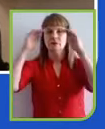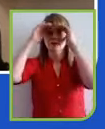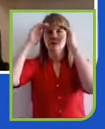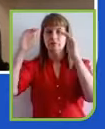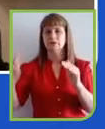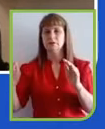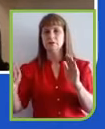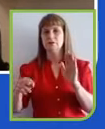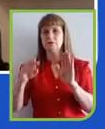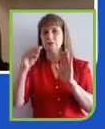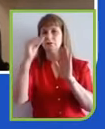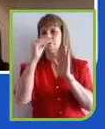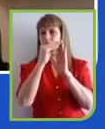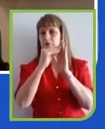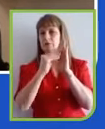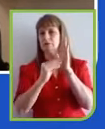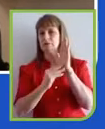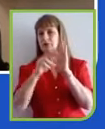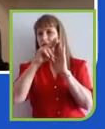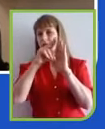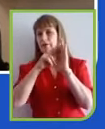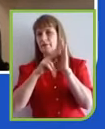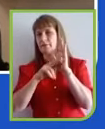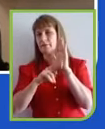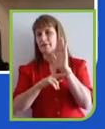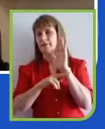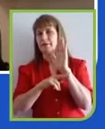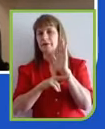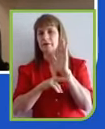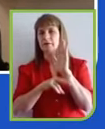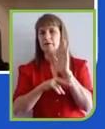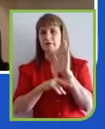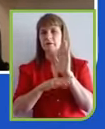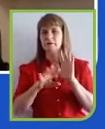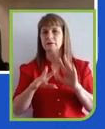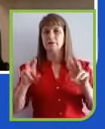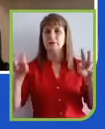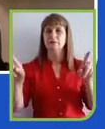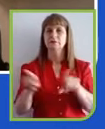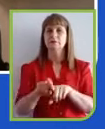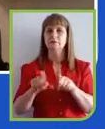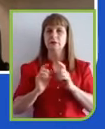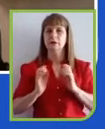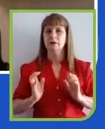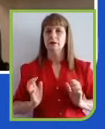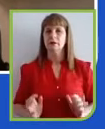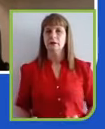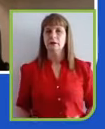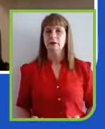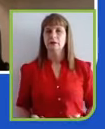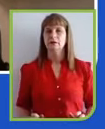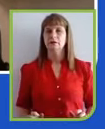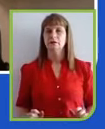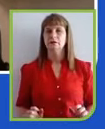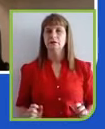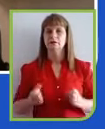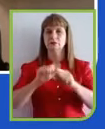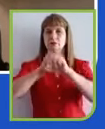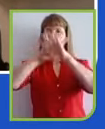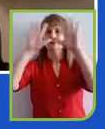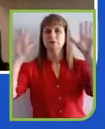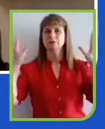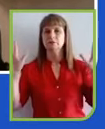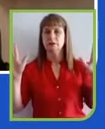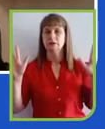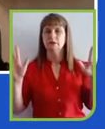somos a única operadora a oferecer isso no mercado. A questão da ética e transparência, que foi muito bem colocada ali pela Carla, eu, como profissional